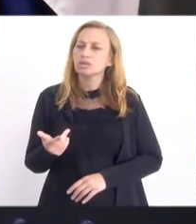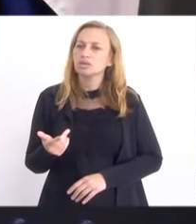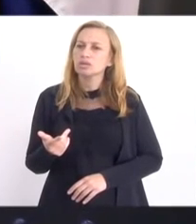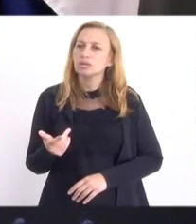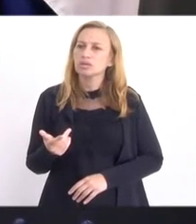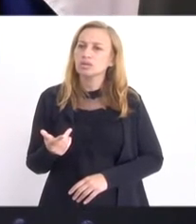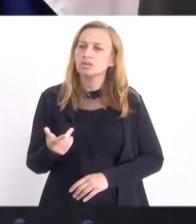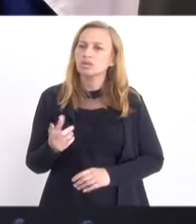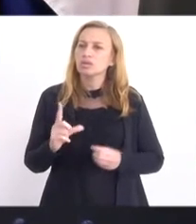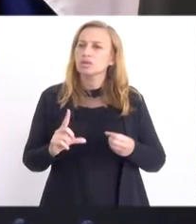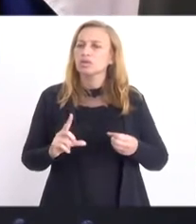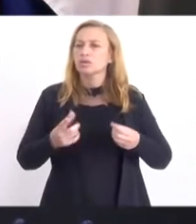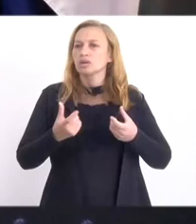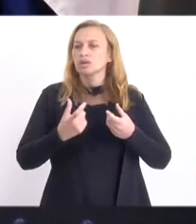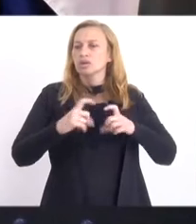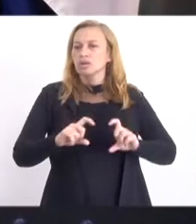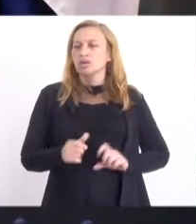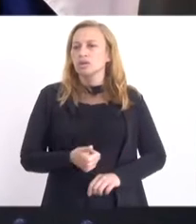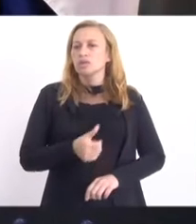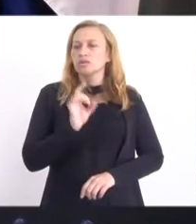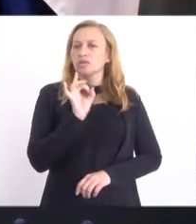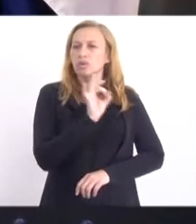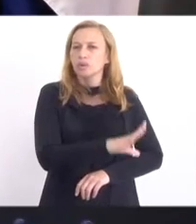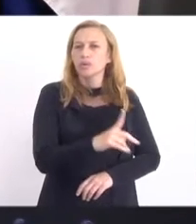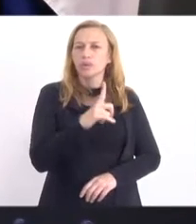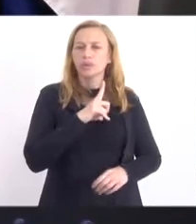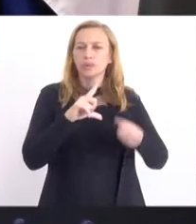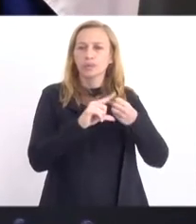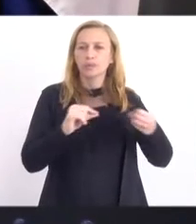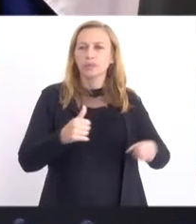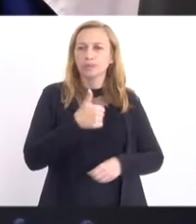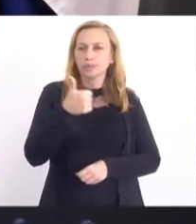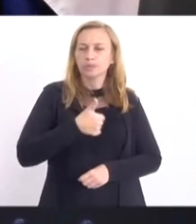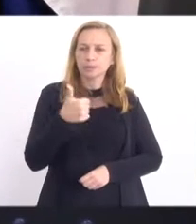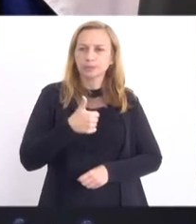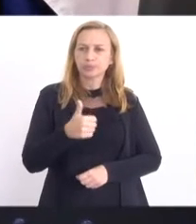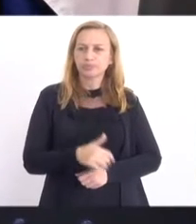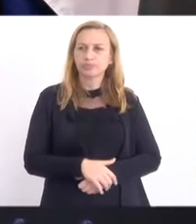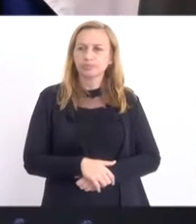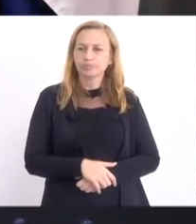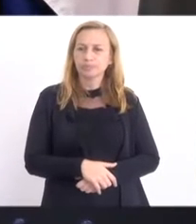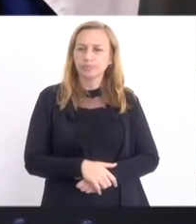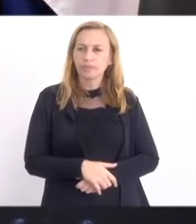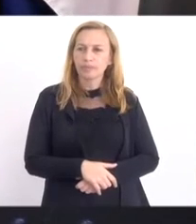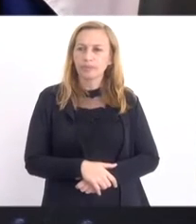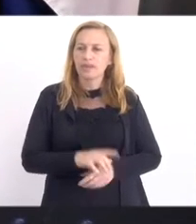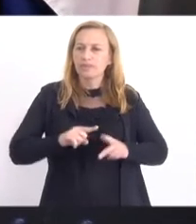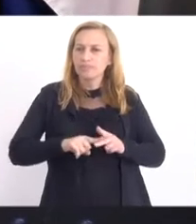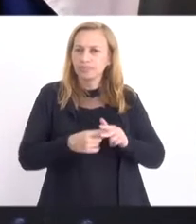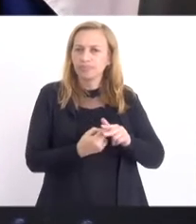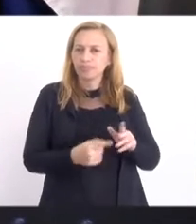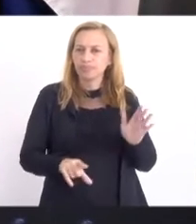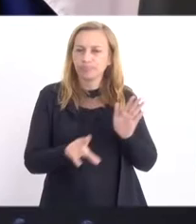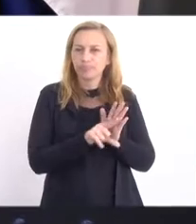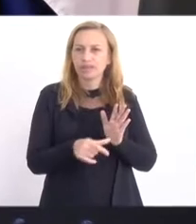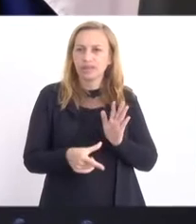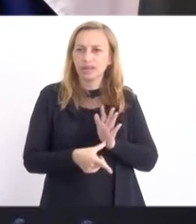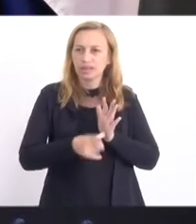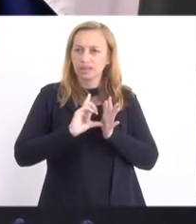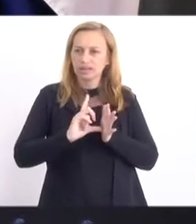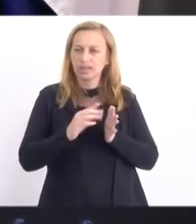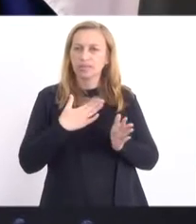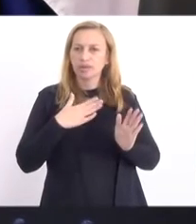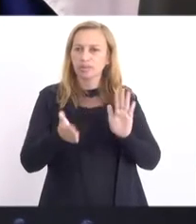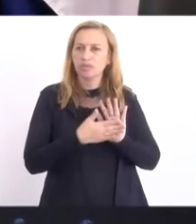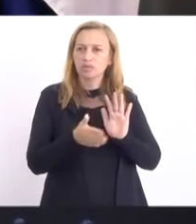Acrescer o parágrafo único, um parágrafo único, ele tem um artigo primeiro e o parágrafo único. O parágrafo único modifica a lei anterior. Então, minha